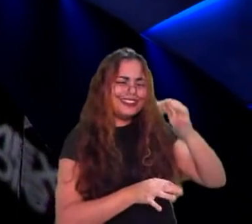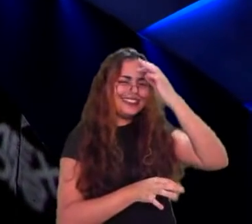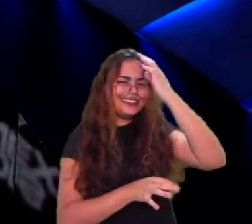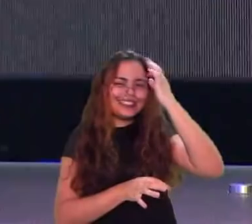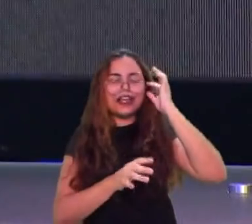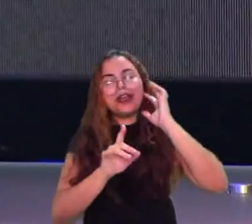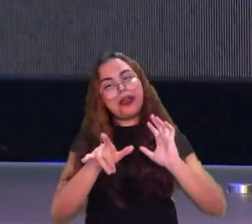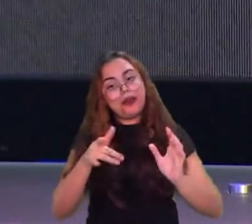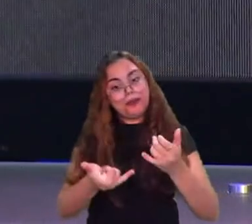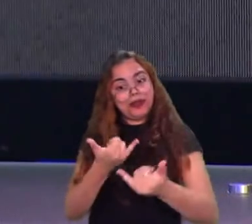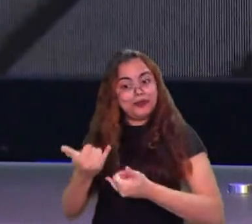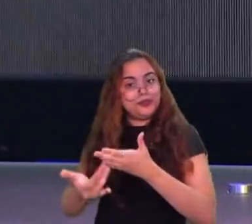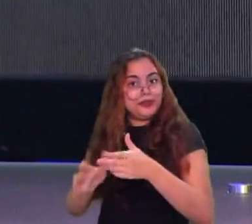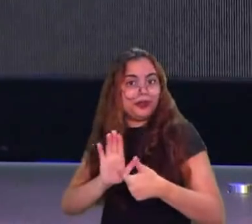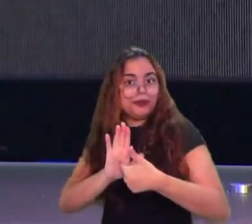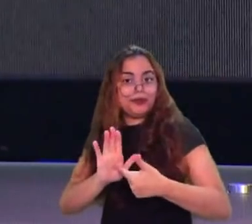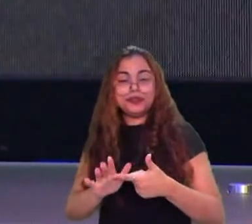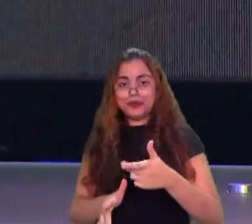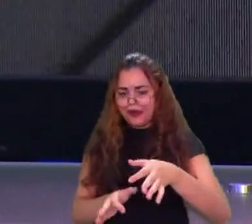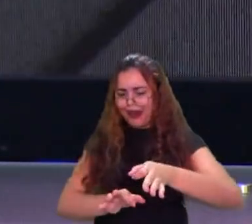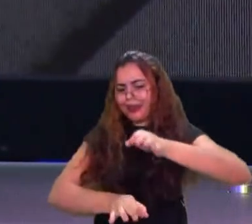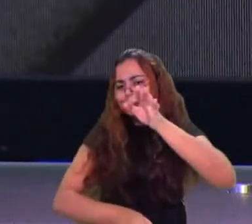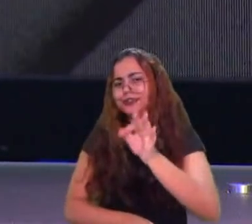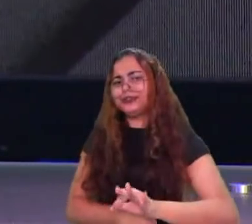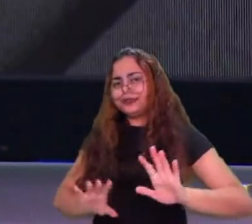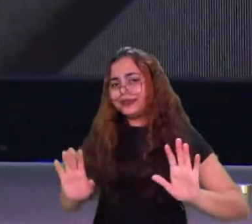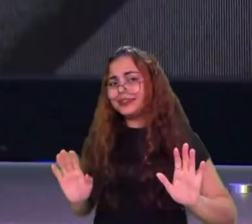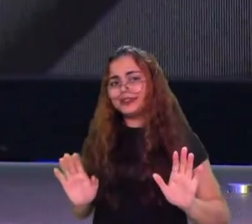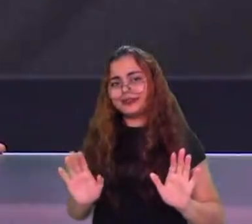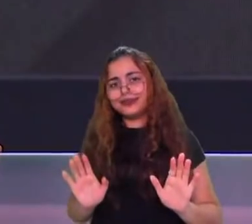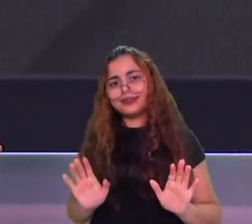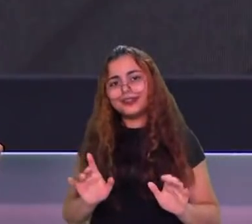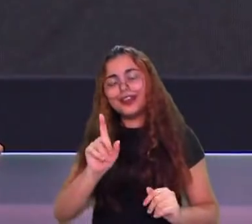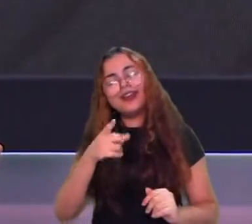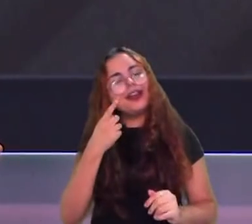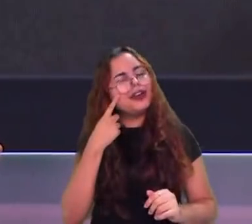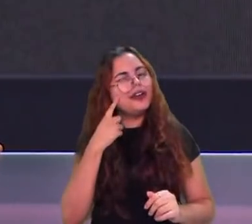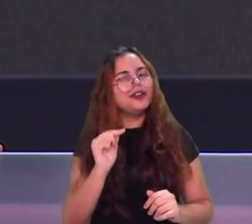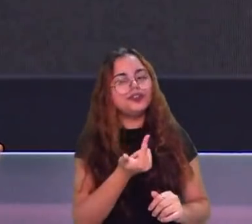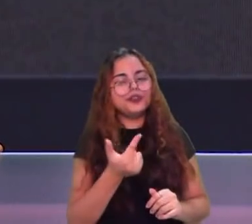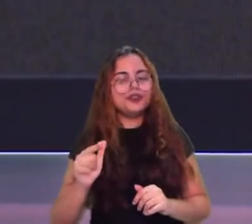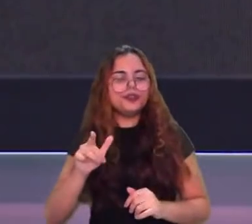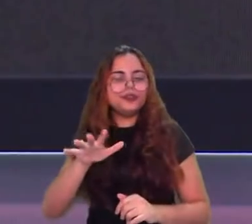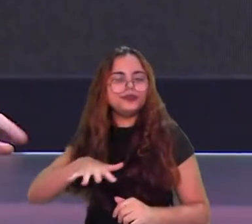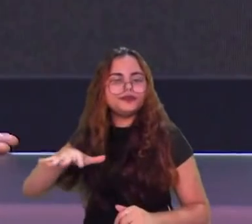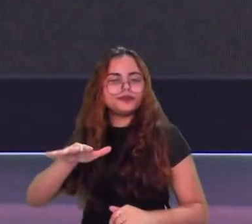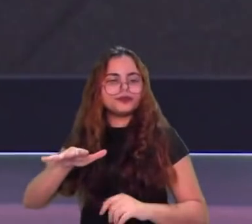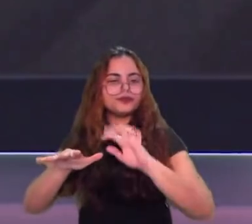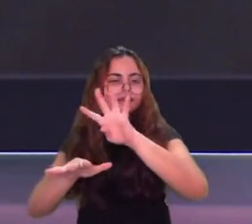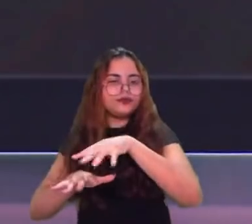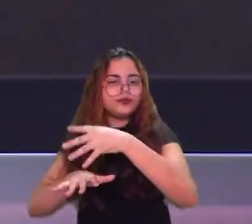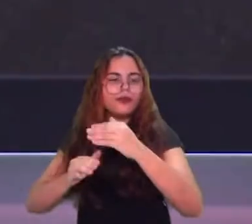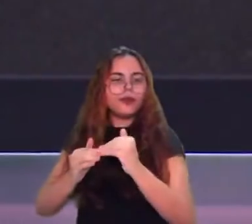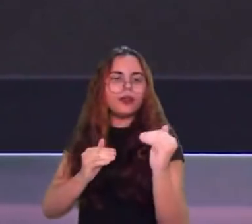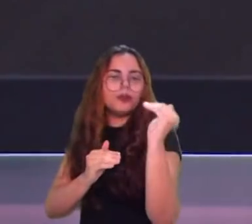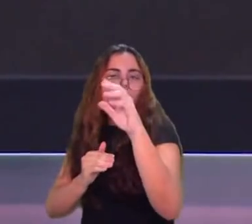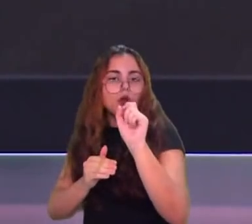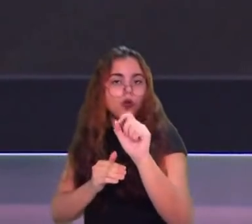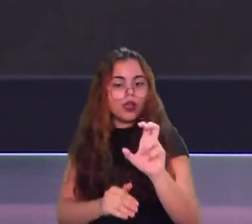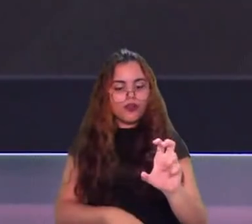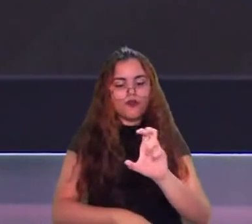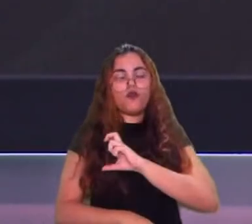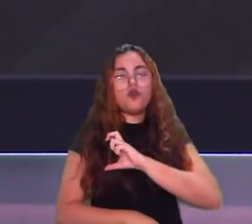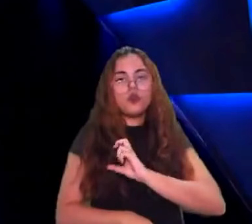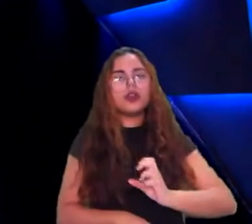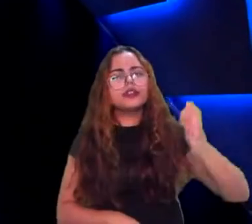Eu acho justo, E daí, do outro lado, a gente tem quem no topo é Fúria, que agora se provou realmente a Super Fúria, o melhor